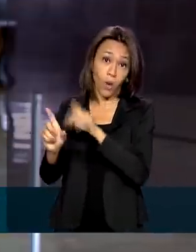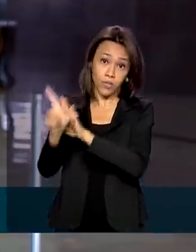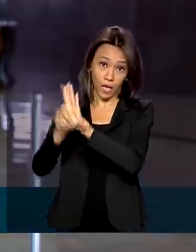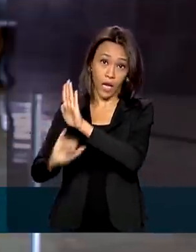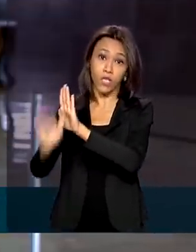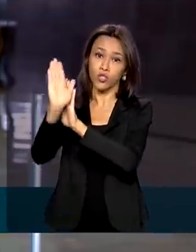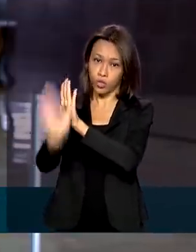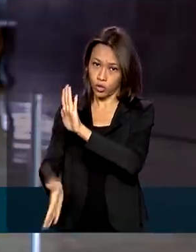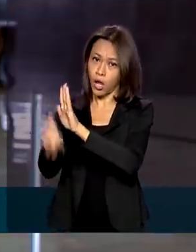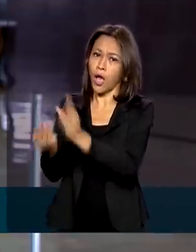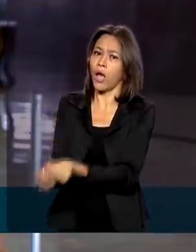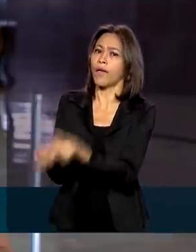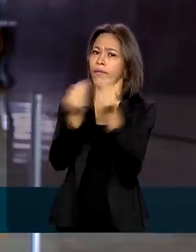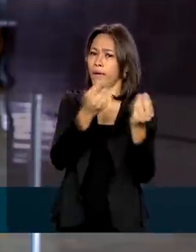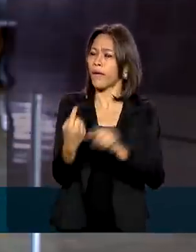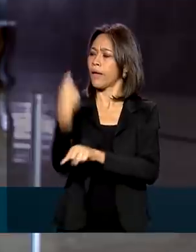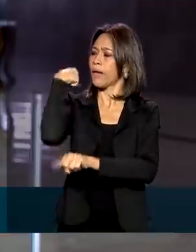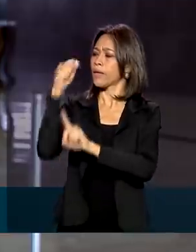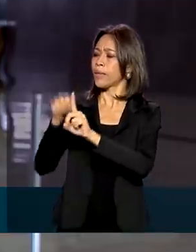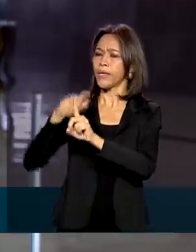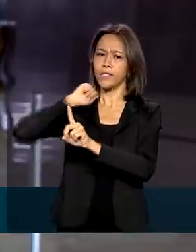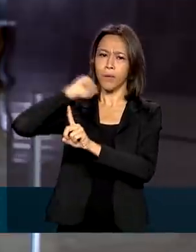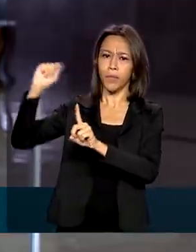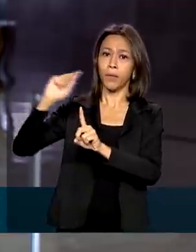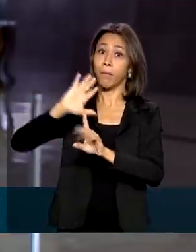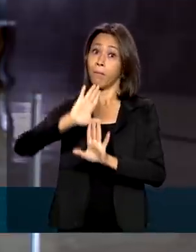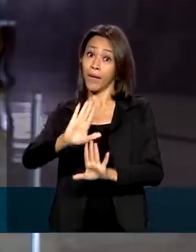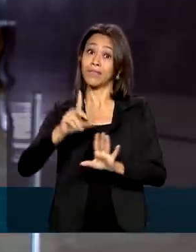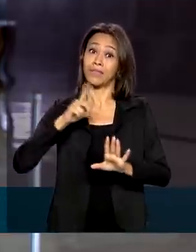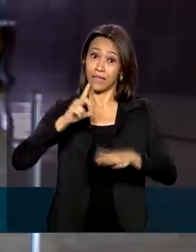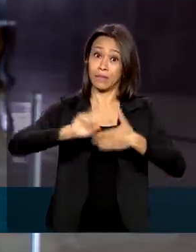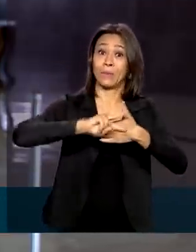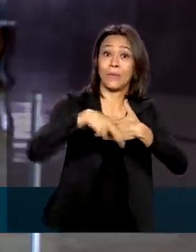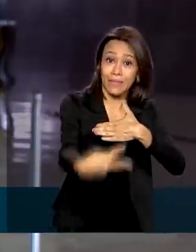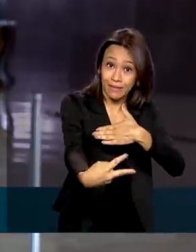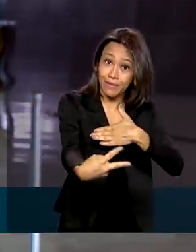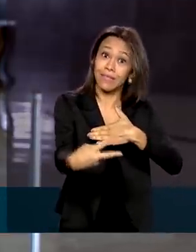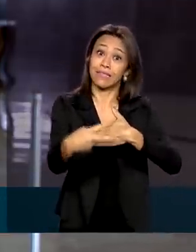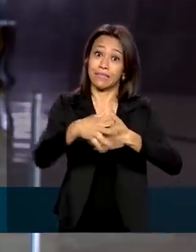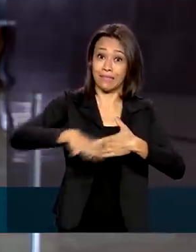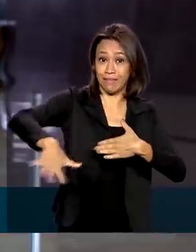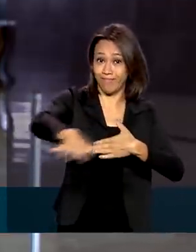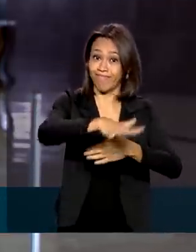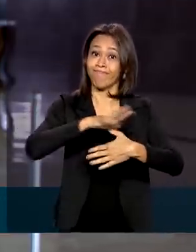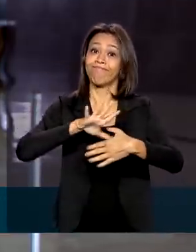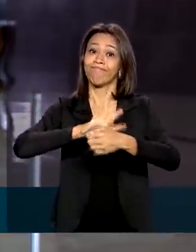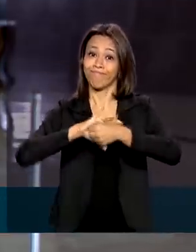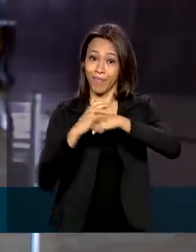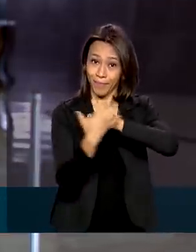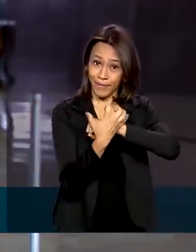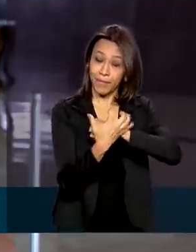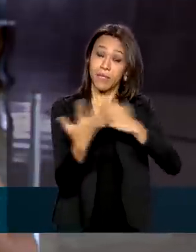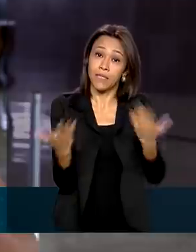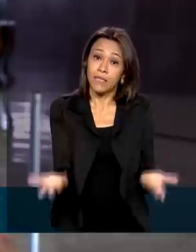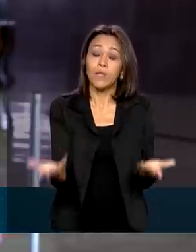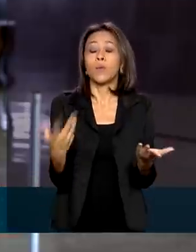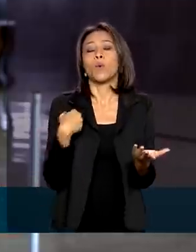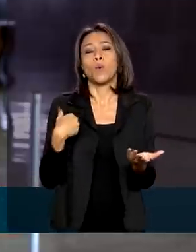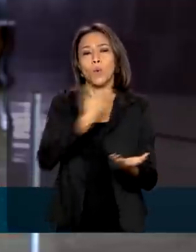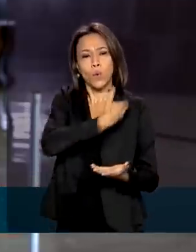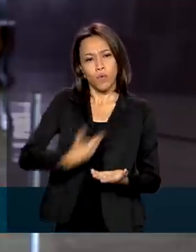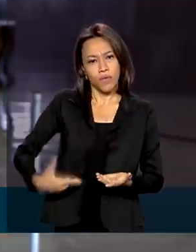foi entregue ao Congresso em abril, mas ainda sem prever os impactos dessa pandemia. Então, portanto, agora o governo deve fazer uma